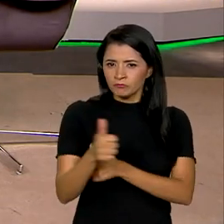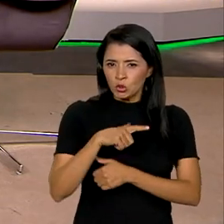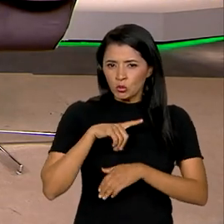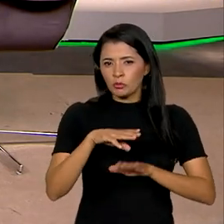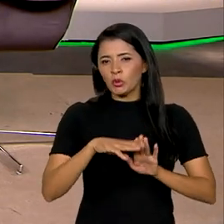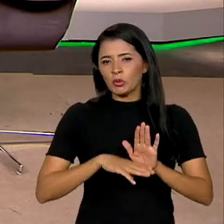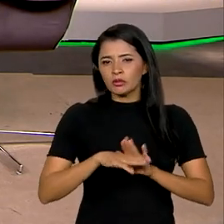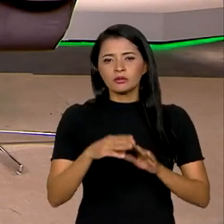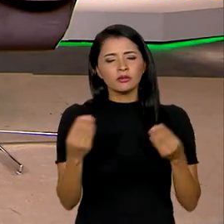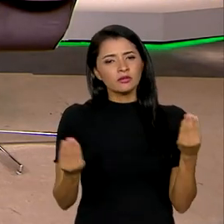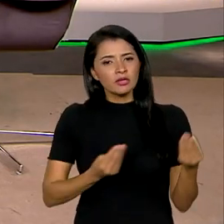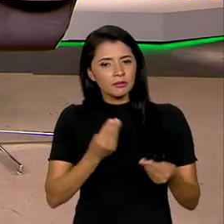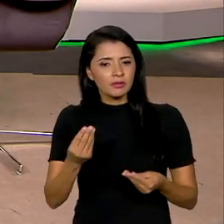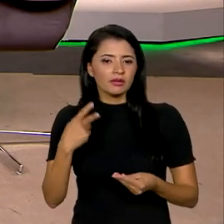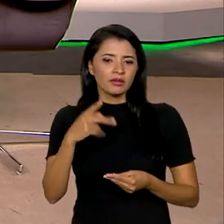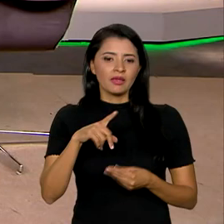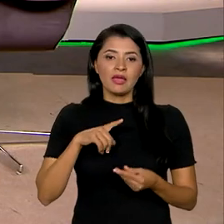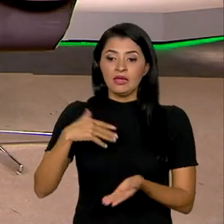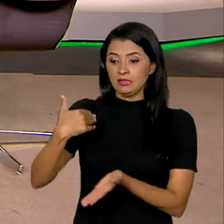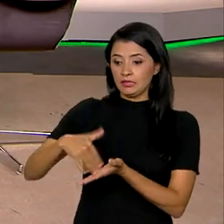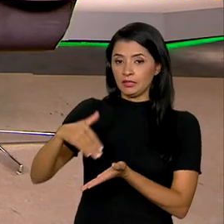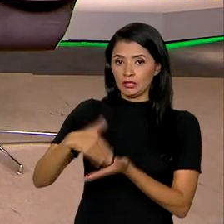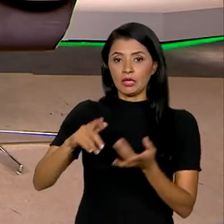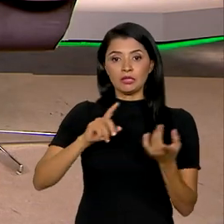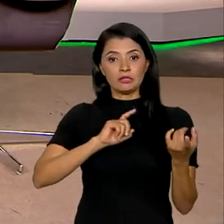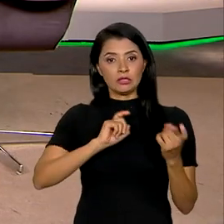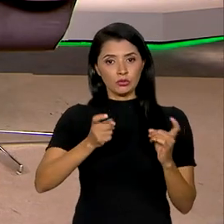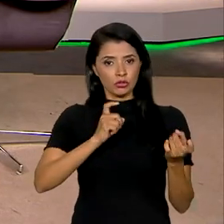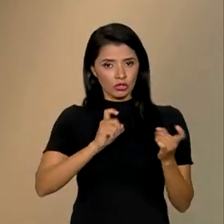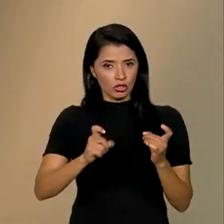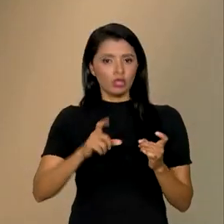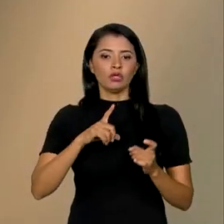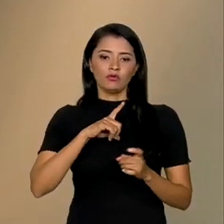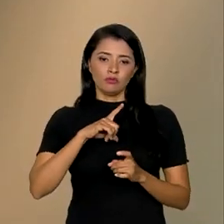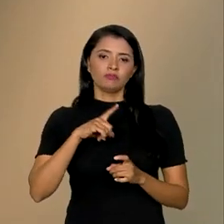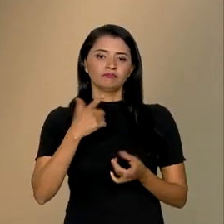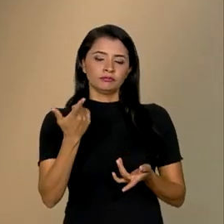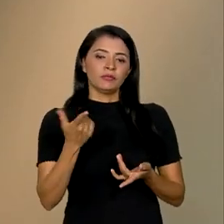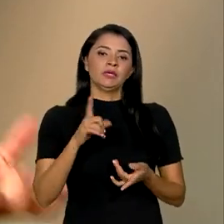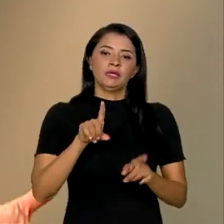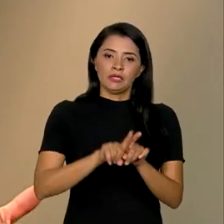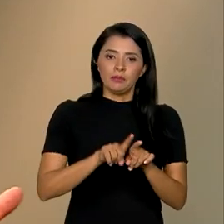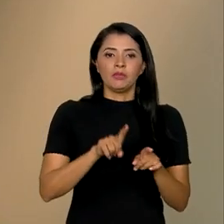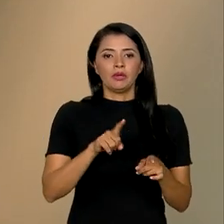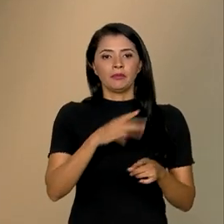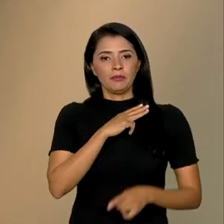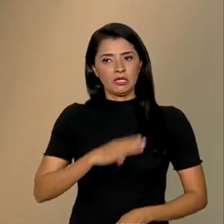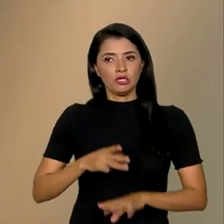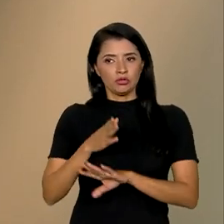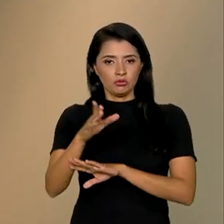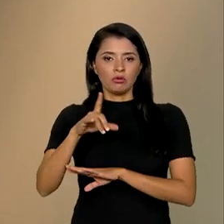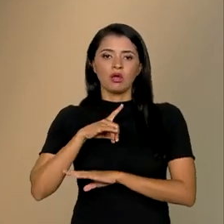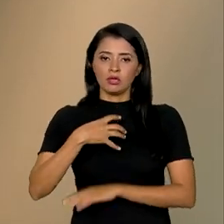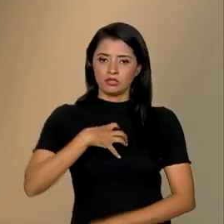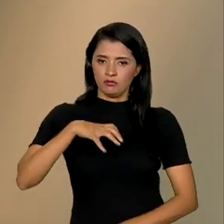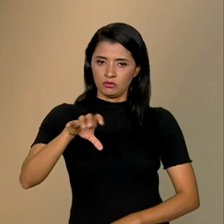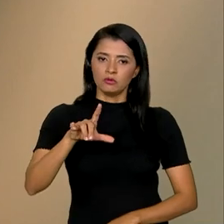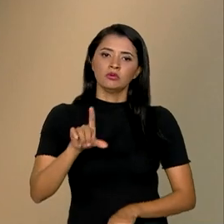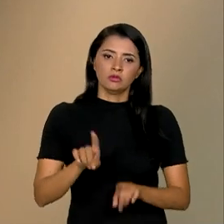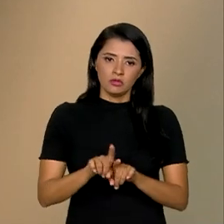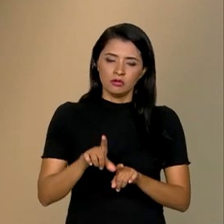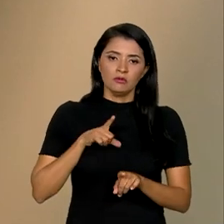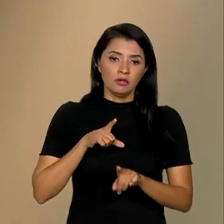programas, das ações? São secretários executivos, às vezes, nós recebemos ministros lá em Salvador, nós estamos